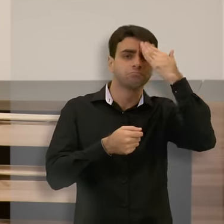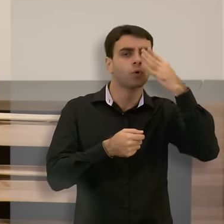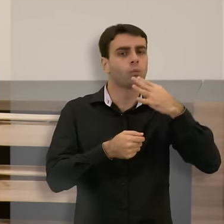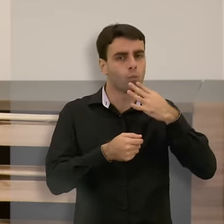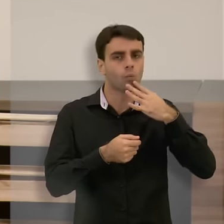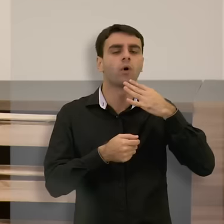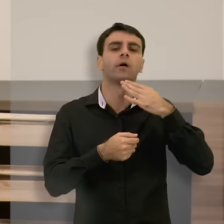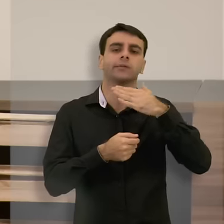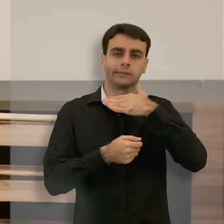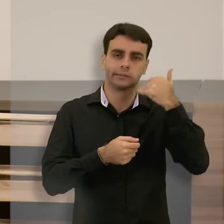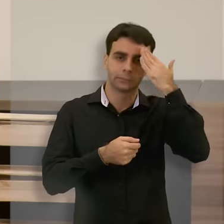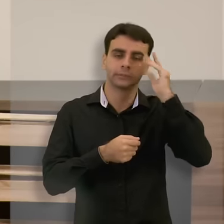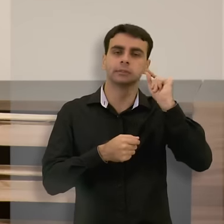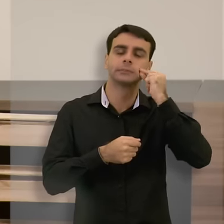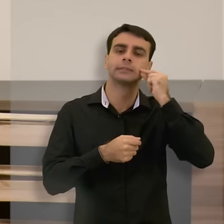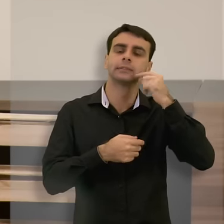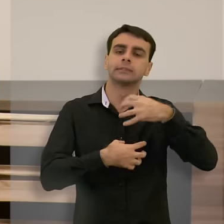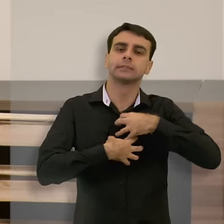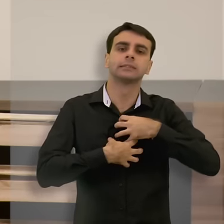adoecimento de uma outra forma?